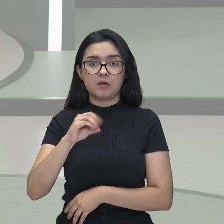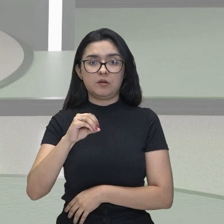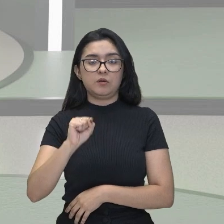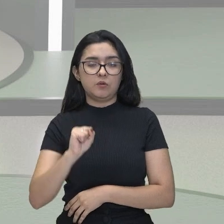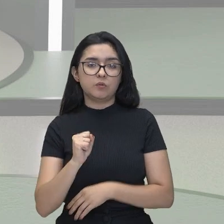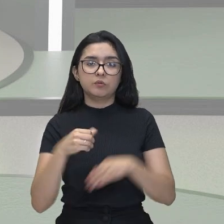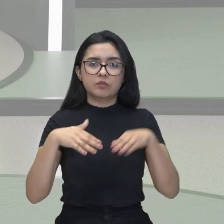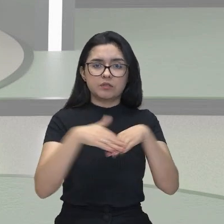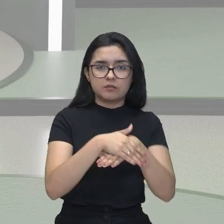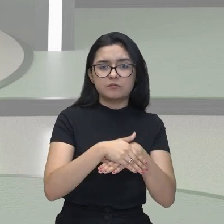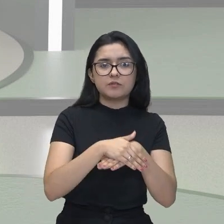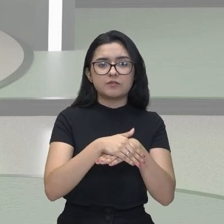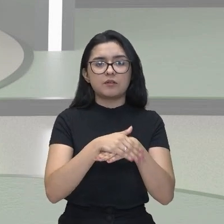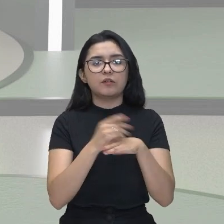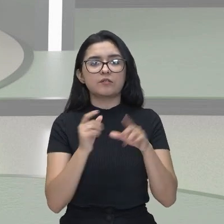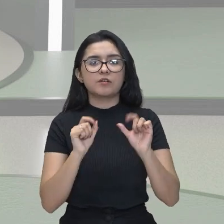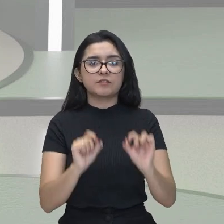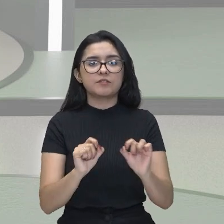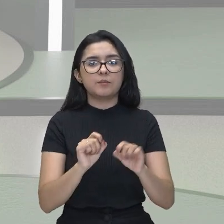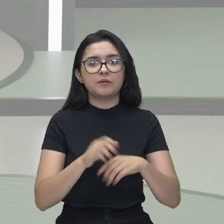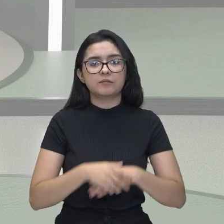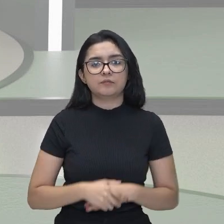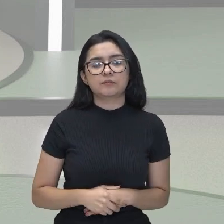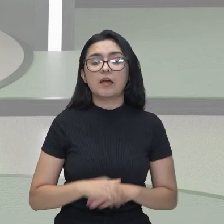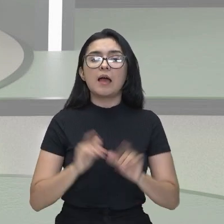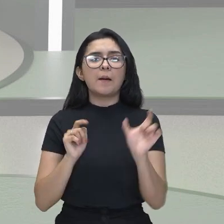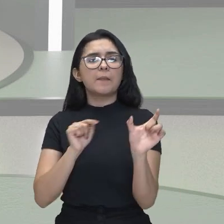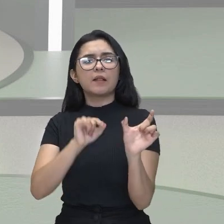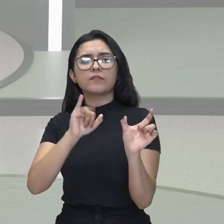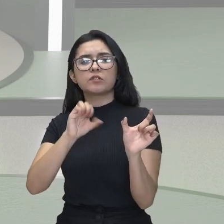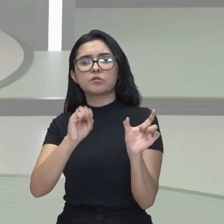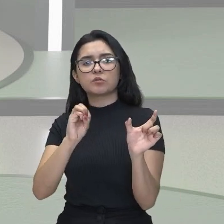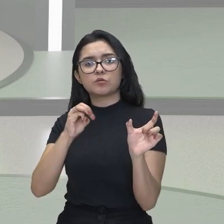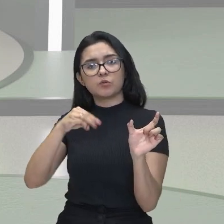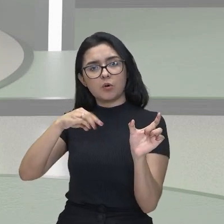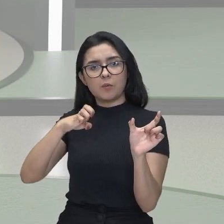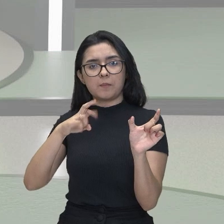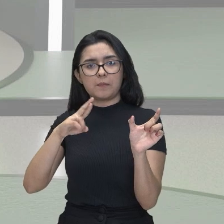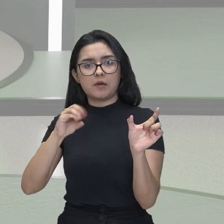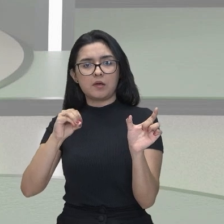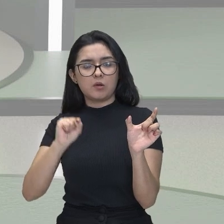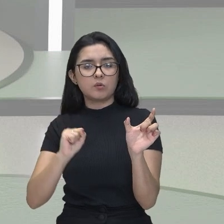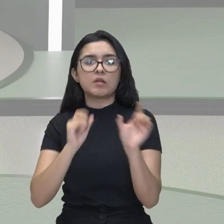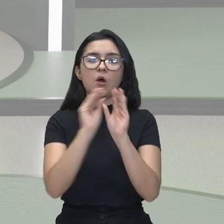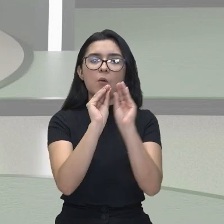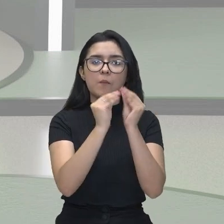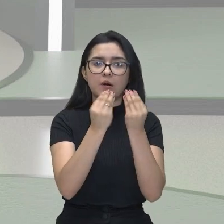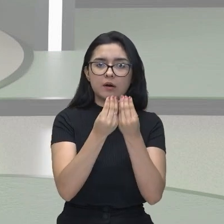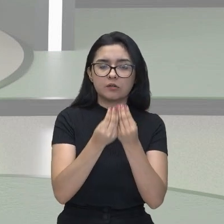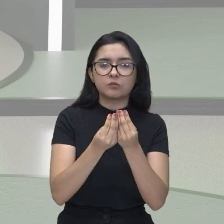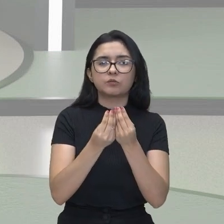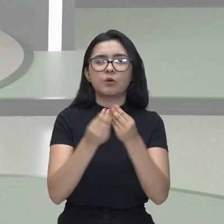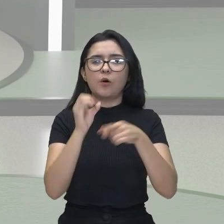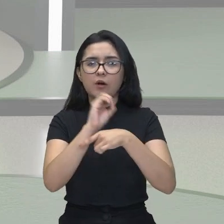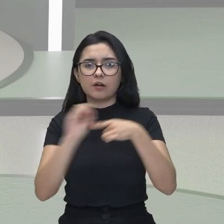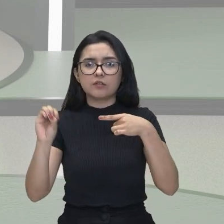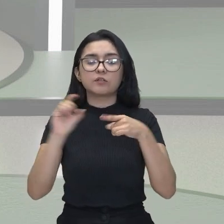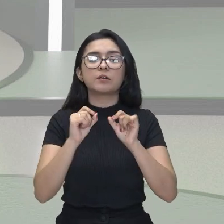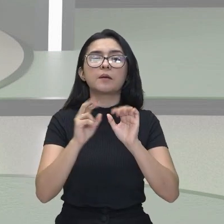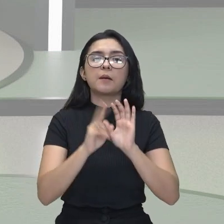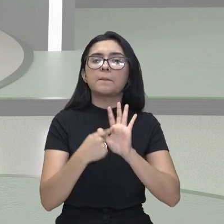Relembrando, palavra isômeros. São compostos orgânicos que